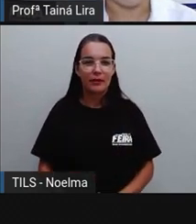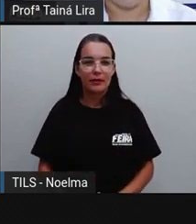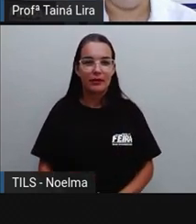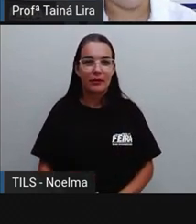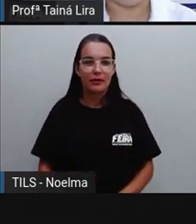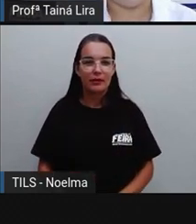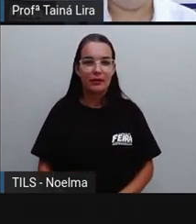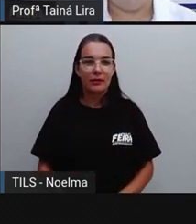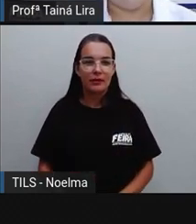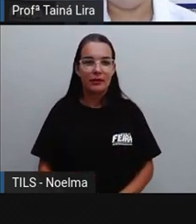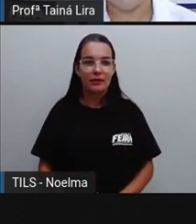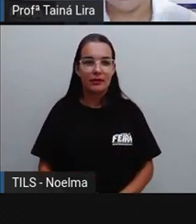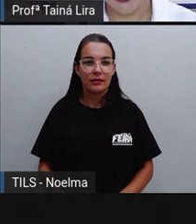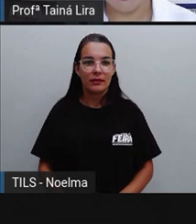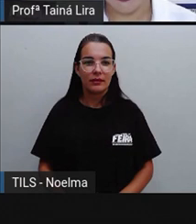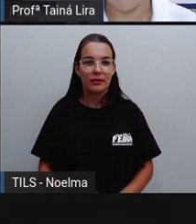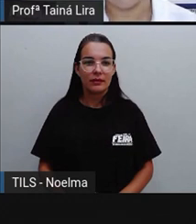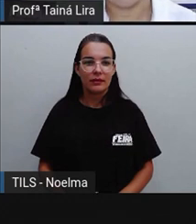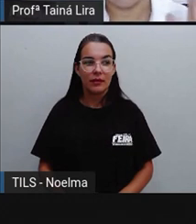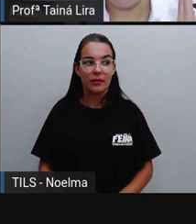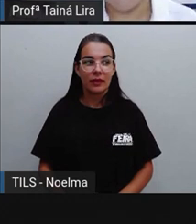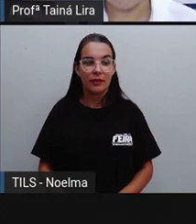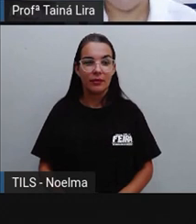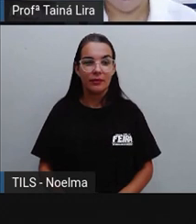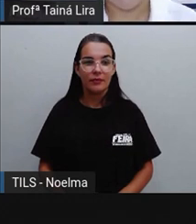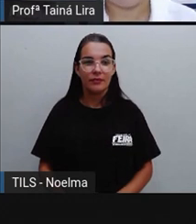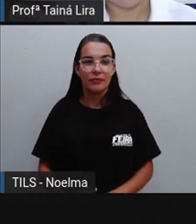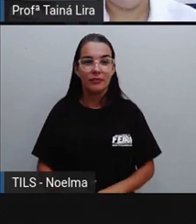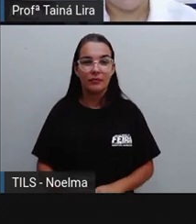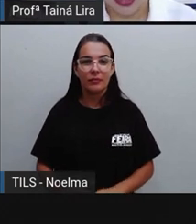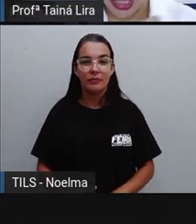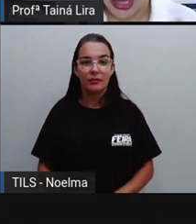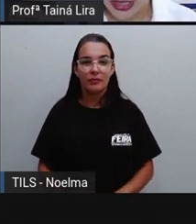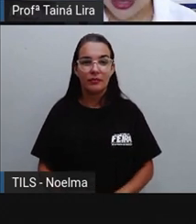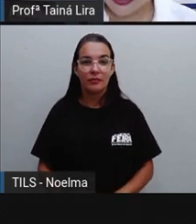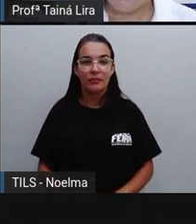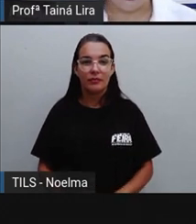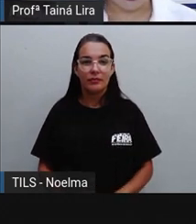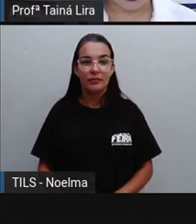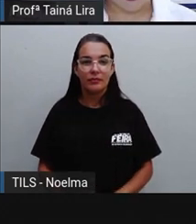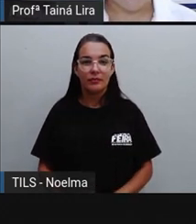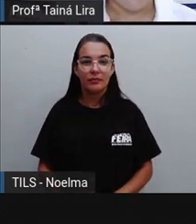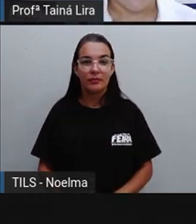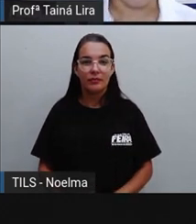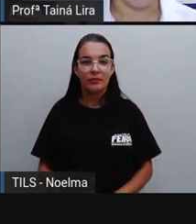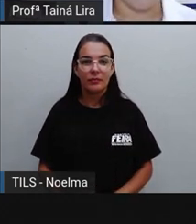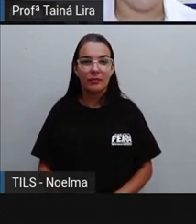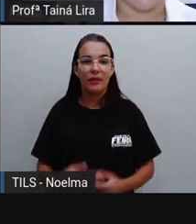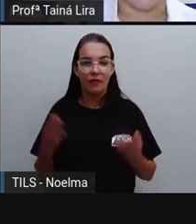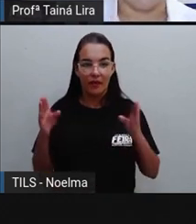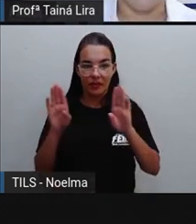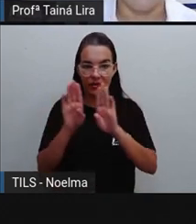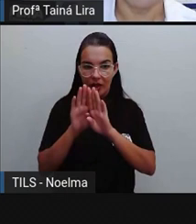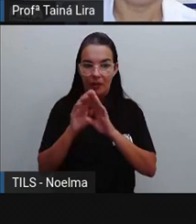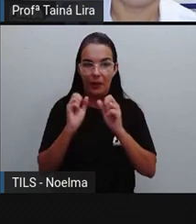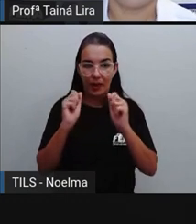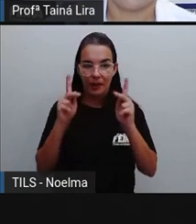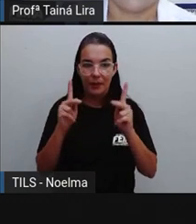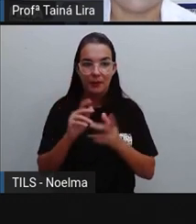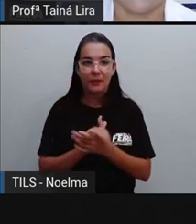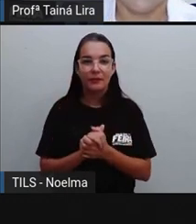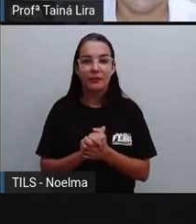porta e não pode andar com a porta aberta porque é perigoso. Então, ele vem e empurra, que é para conseguir fechar a porta, tá bom?